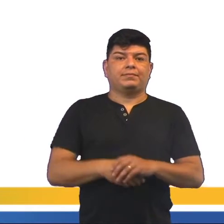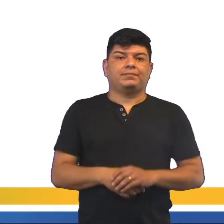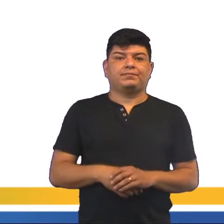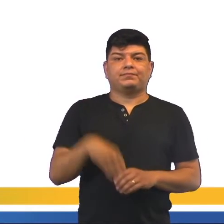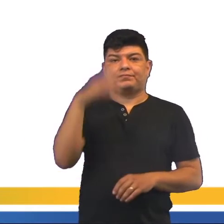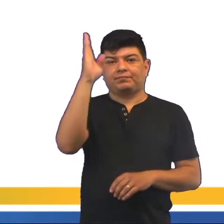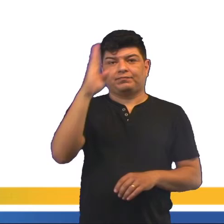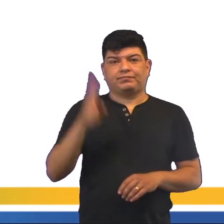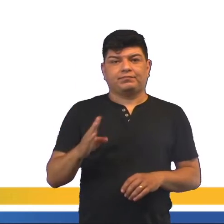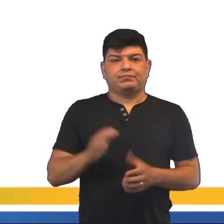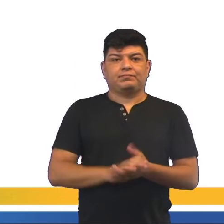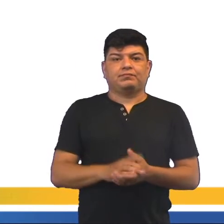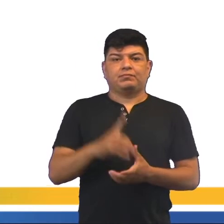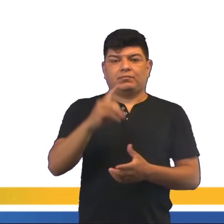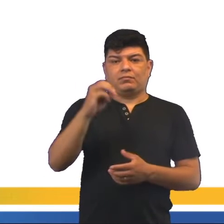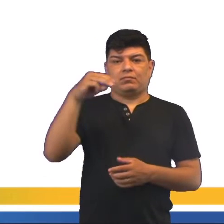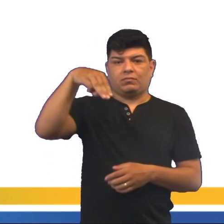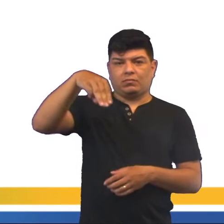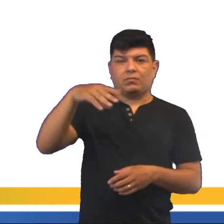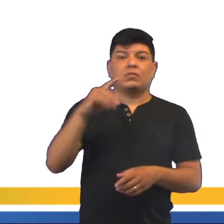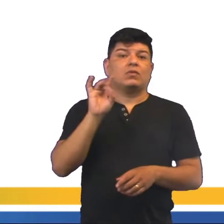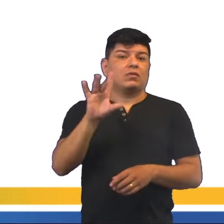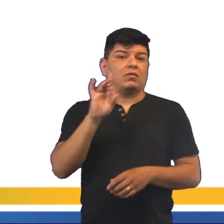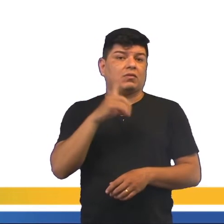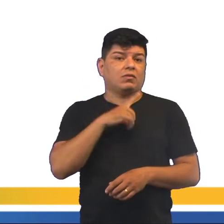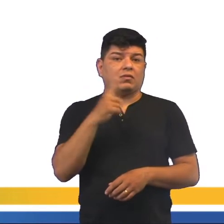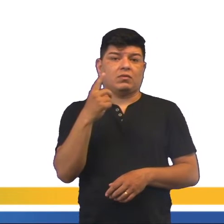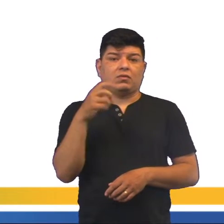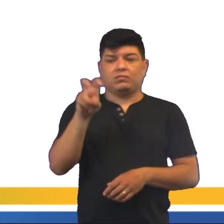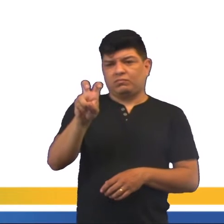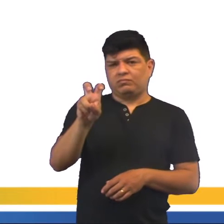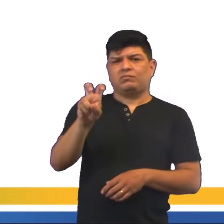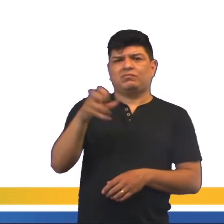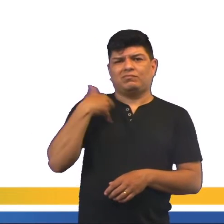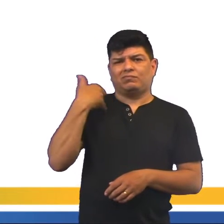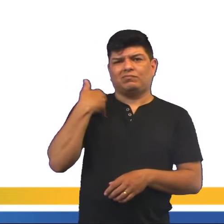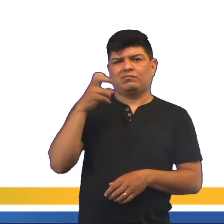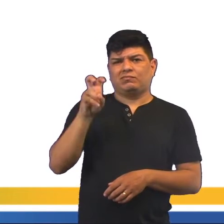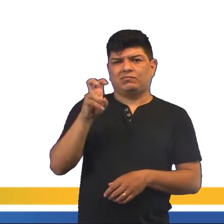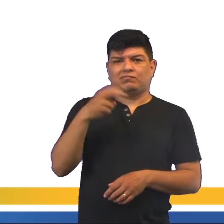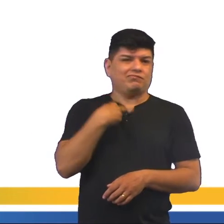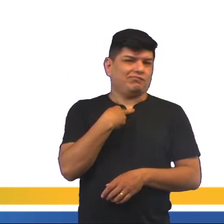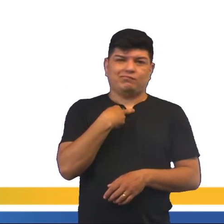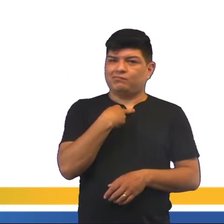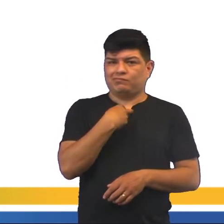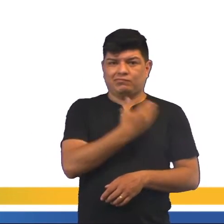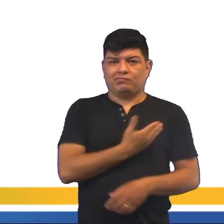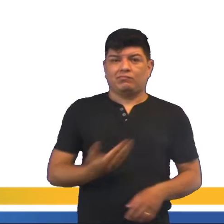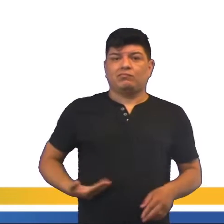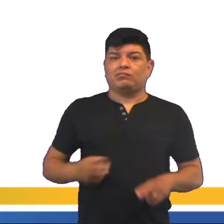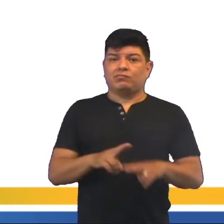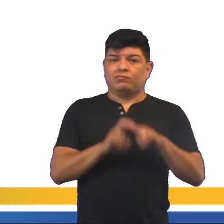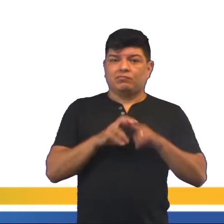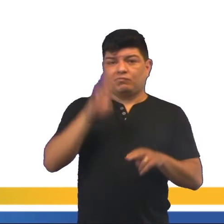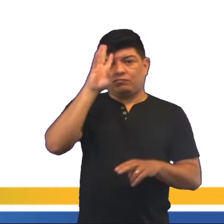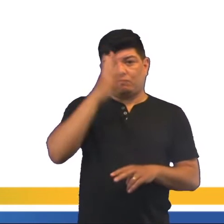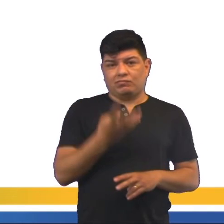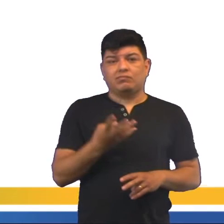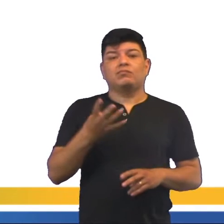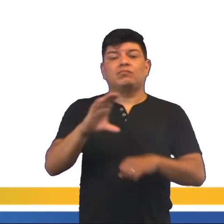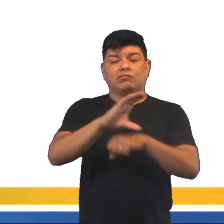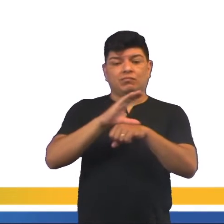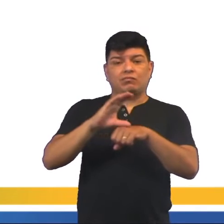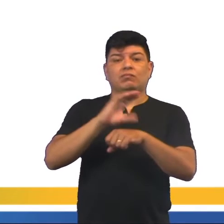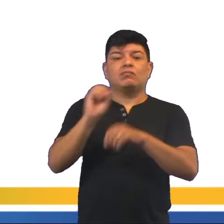Brasil, no entanto, Dom Pedro I, ele tem apenas cinco anos. Ele não pode governar. Então, a solução prevista na